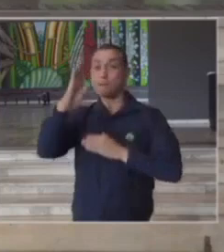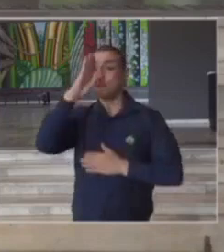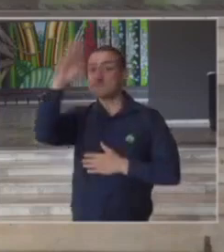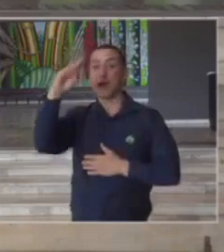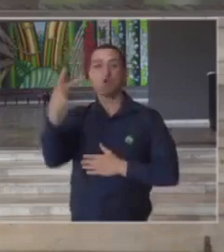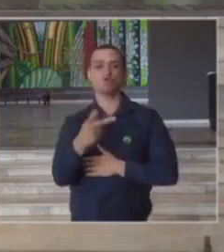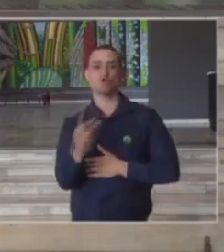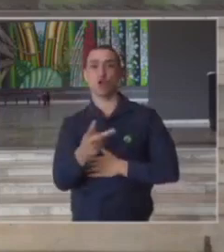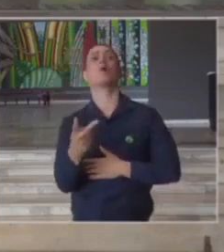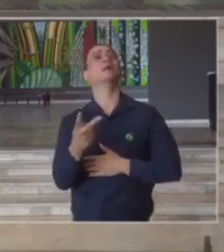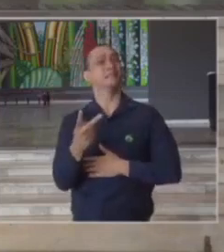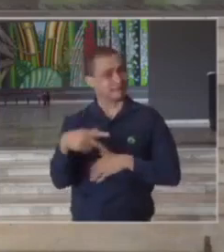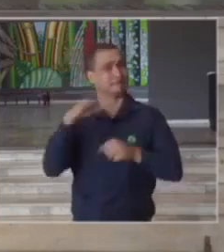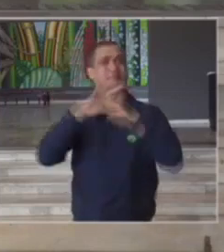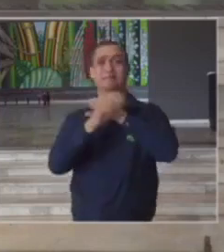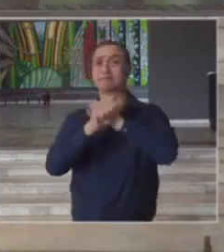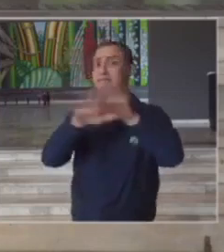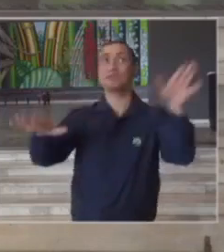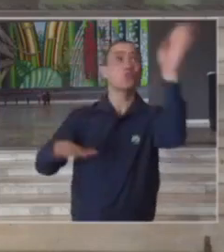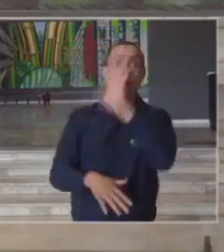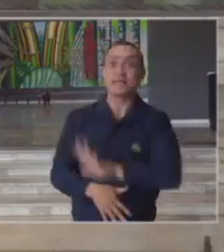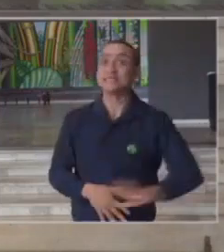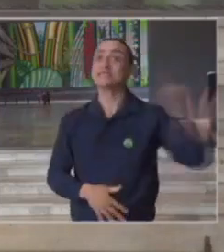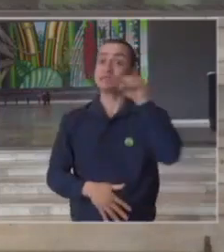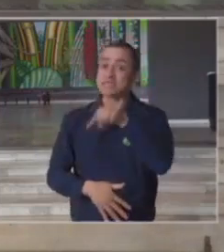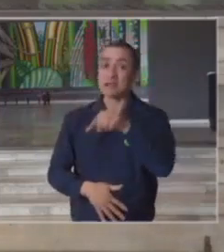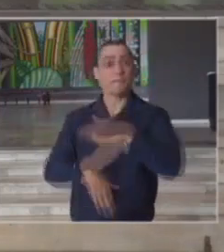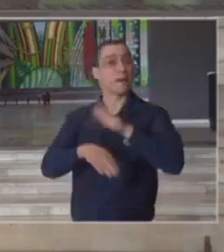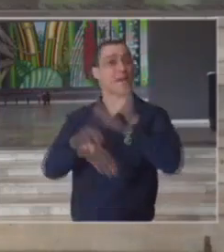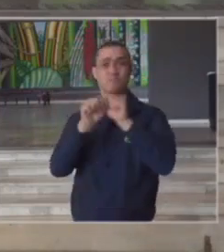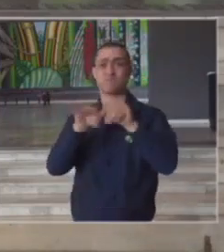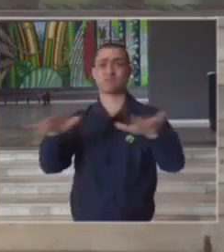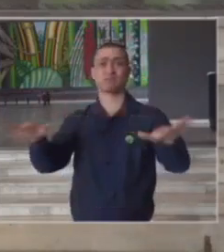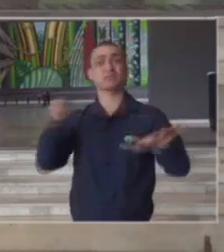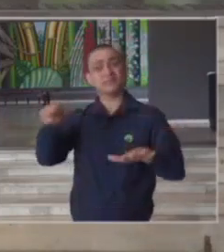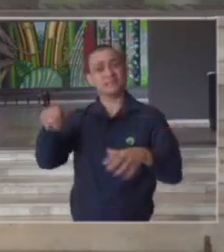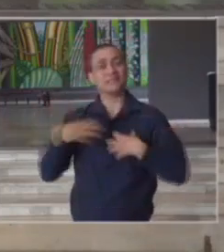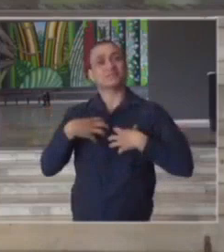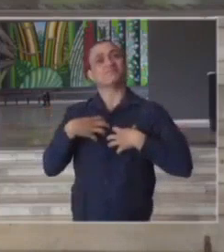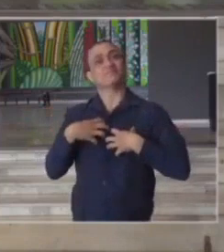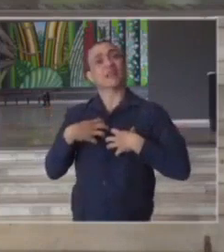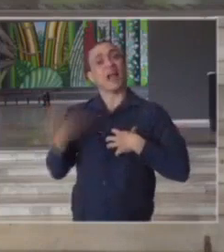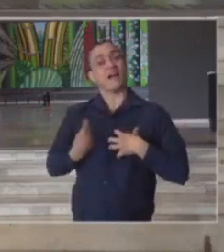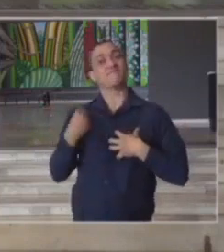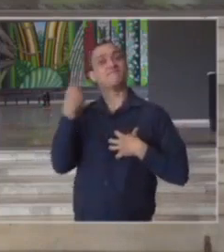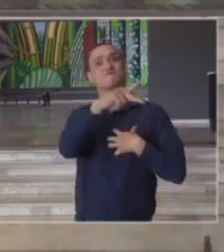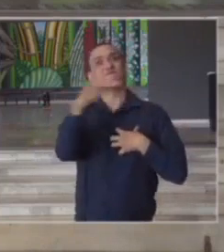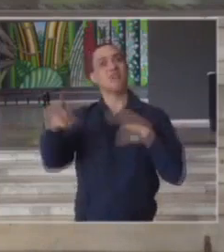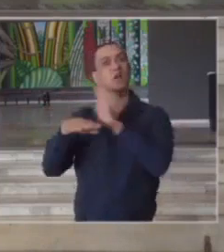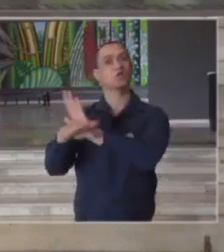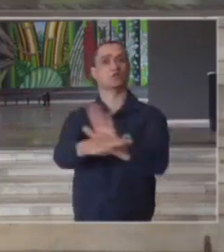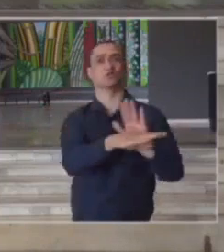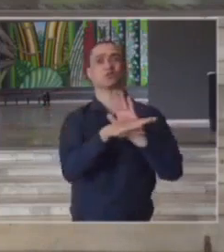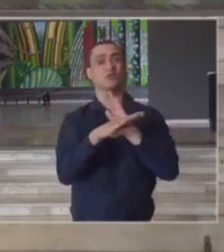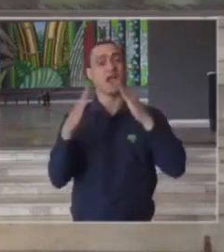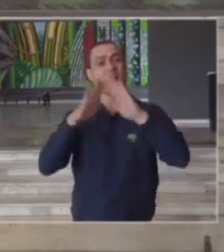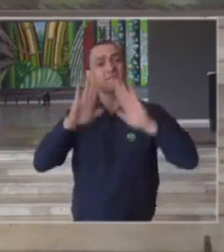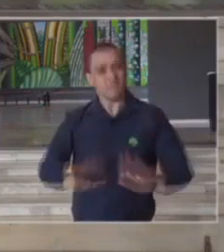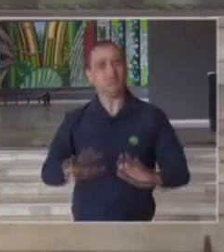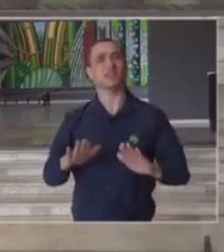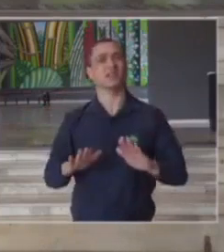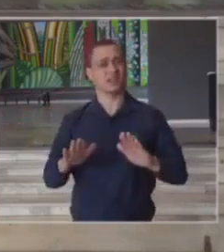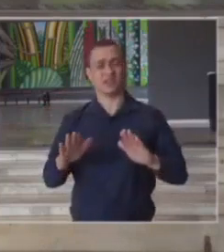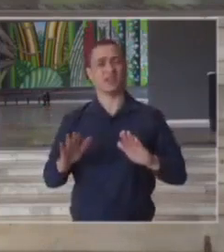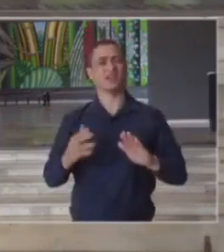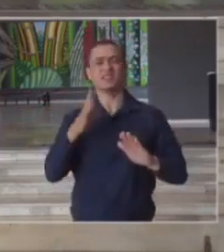mais atingidas em todo o país pelo coronavírus tenham solidariedade com a vida ficando em casa e permanecendo